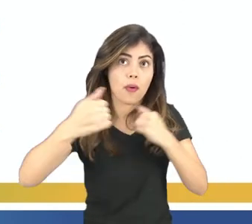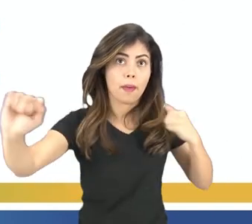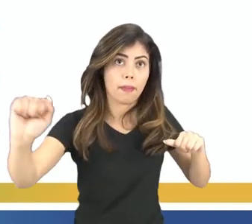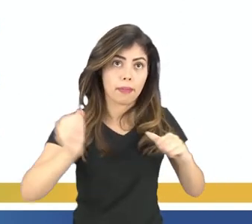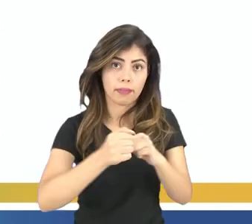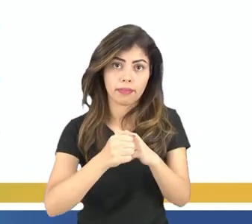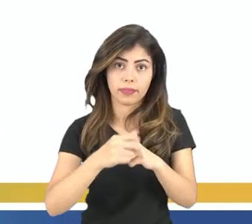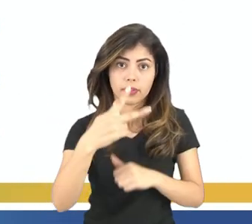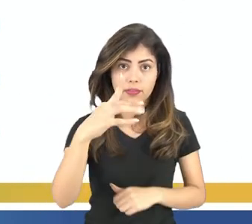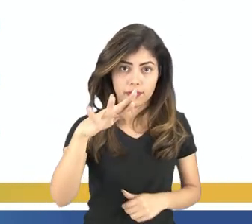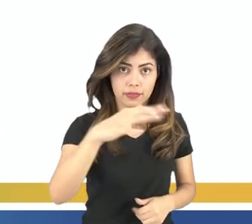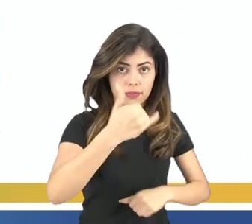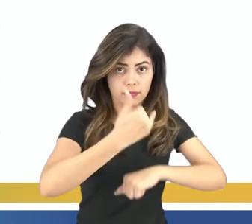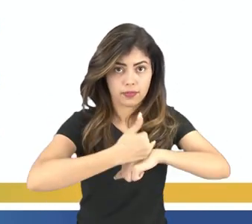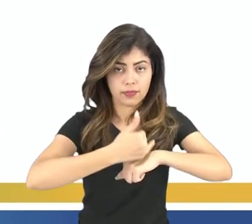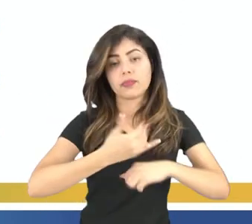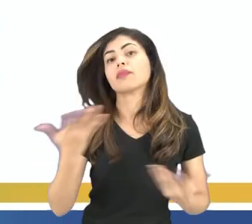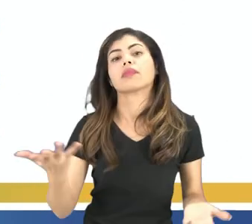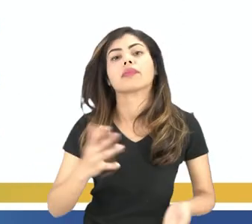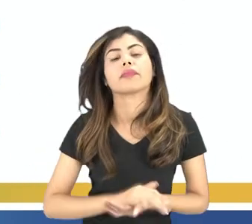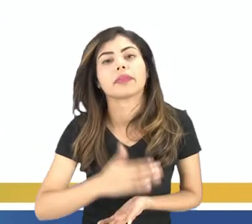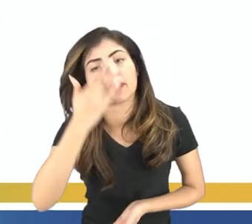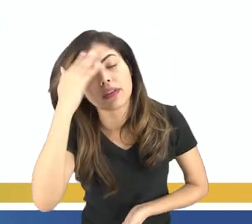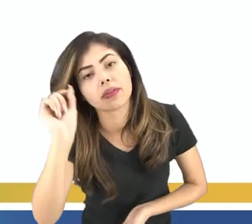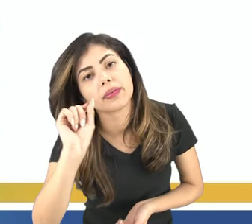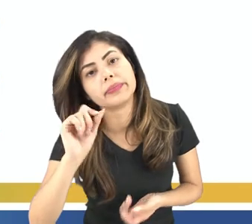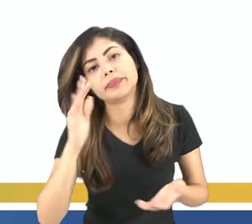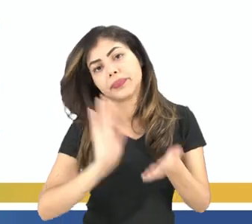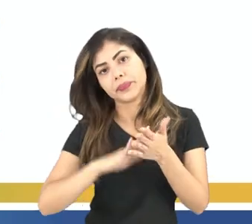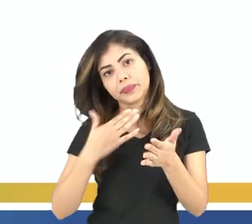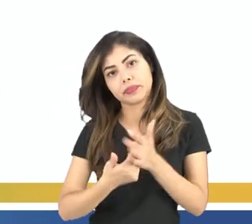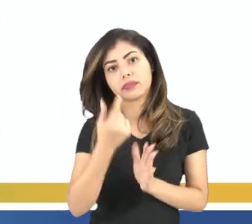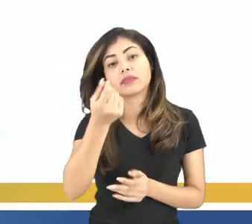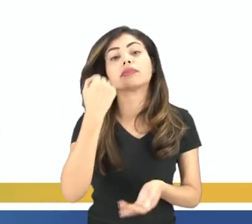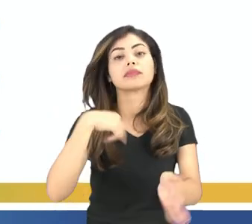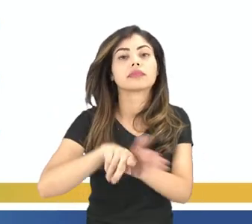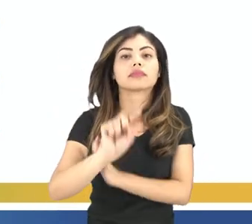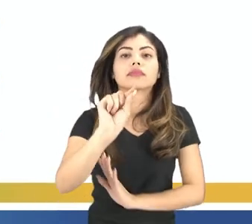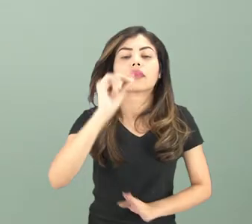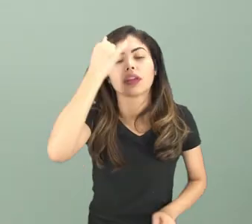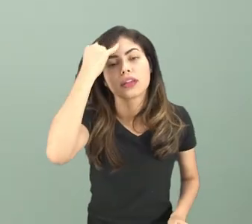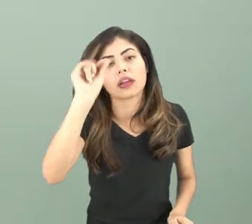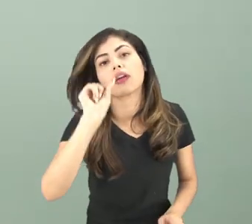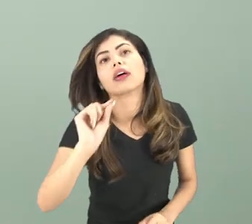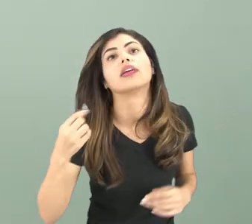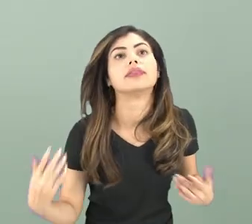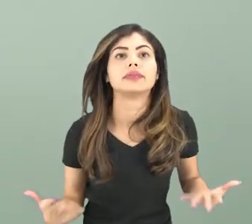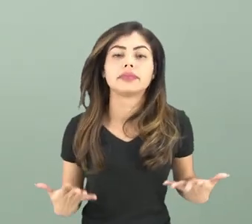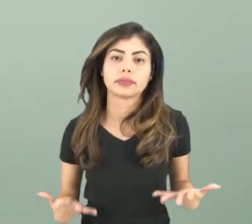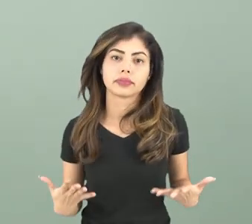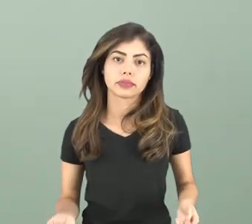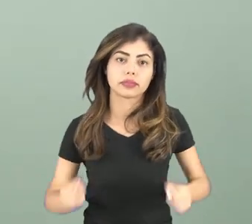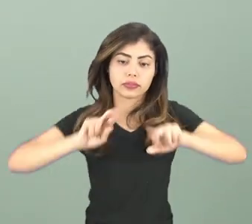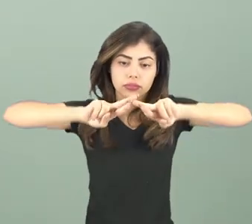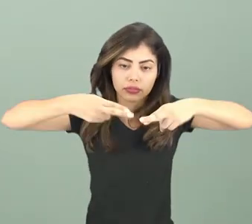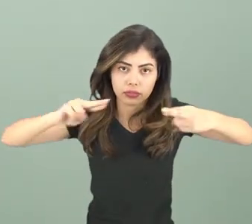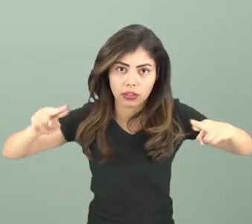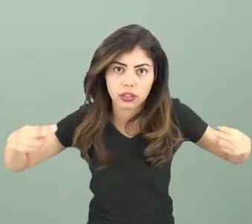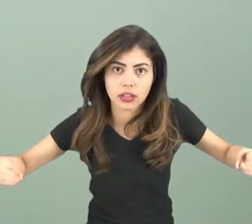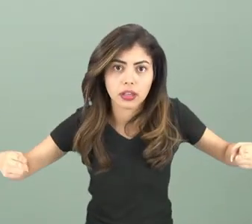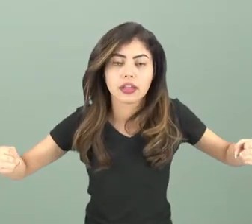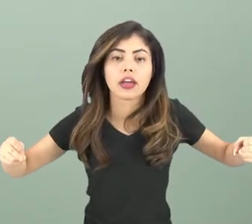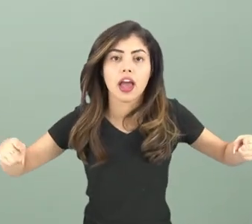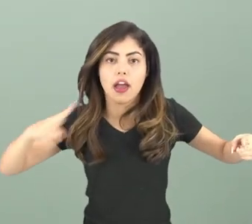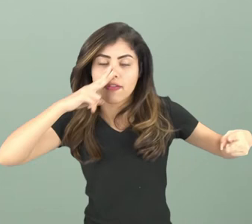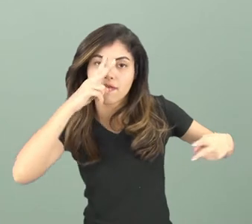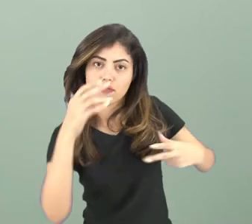O que você precisa entender para interpretar? A ideia que você precisa entender é que o campo magnético é uma espécie